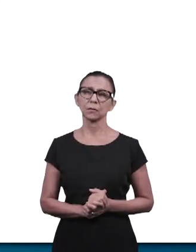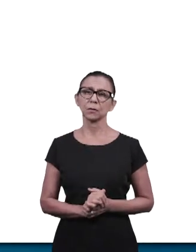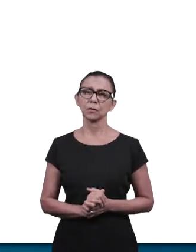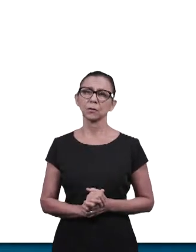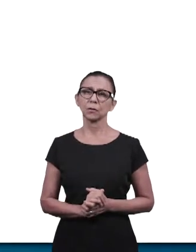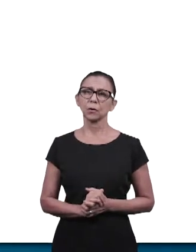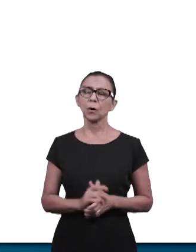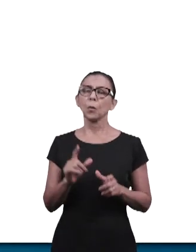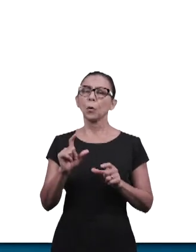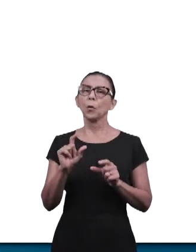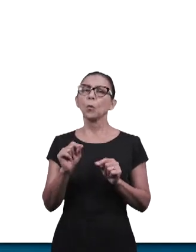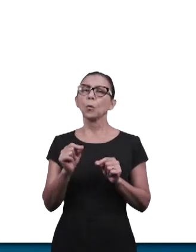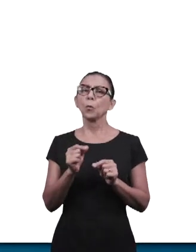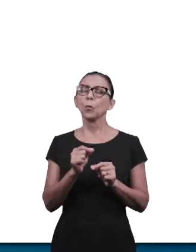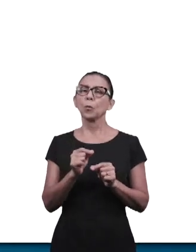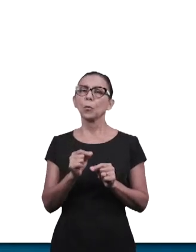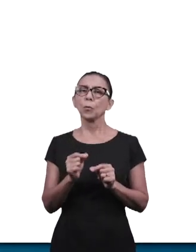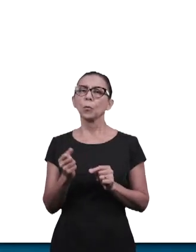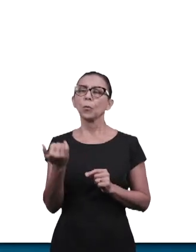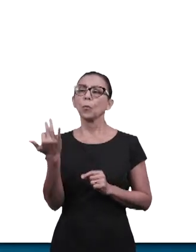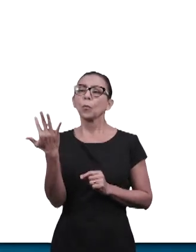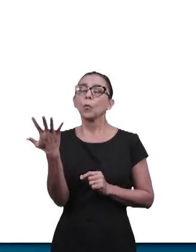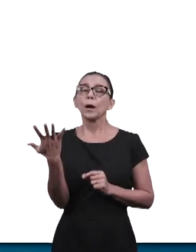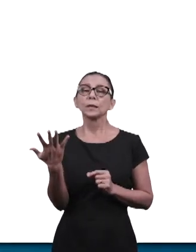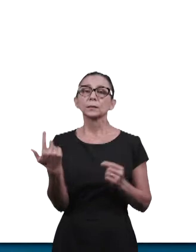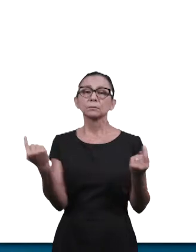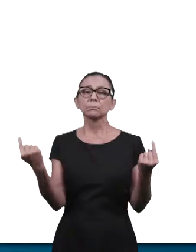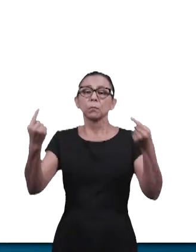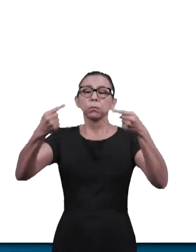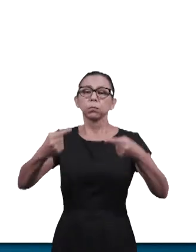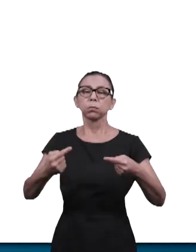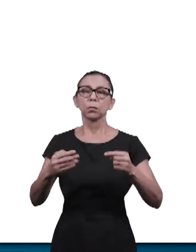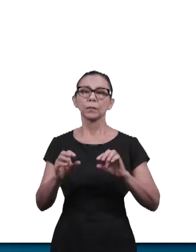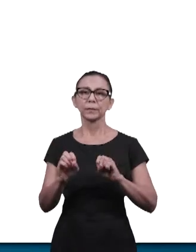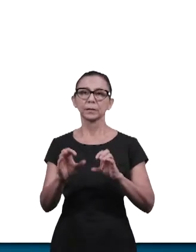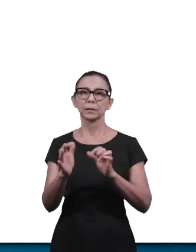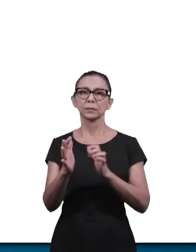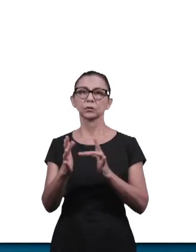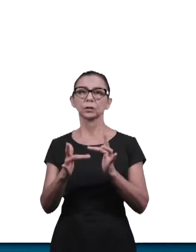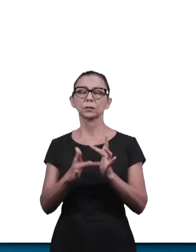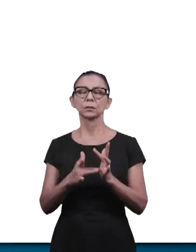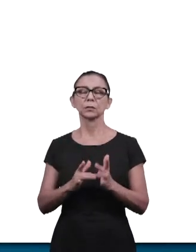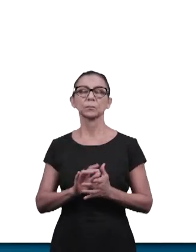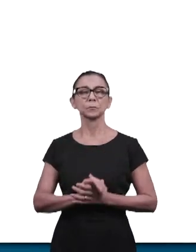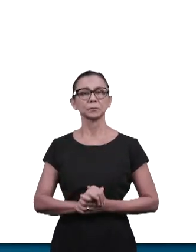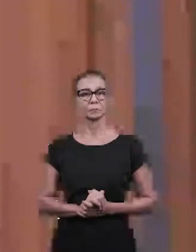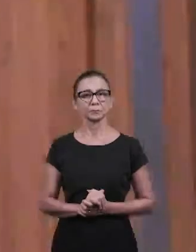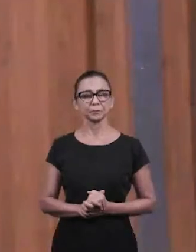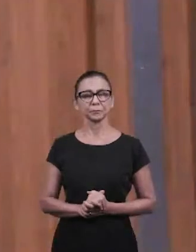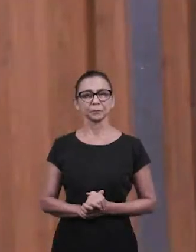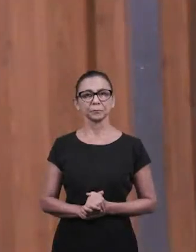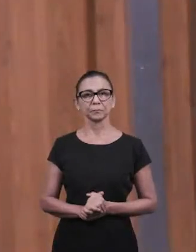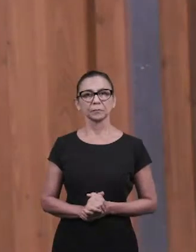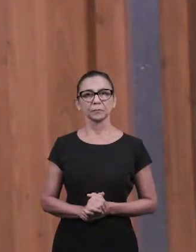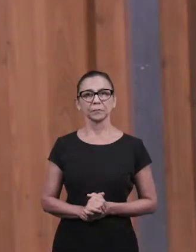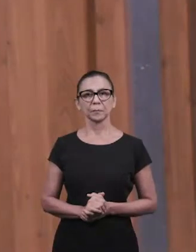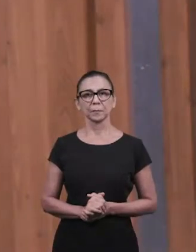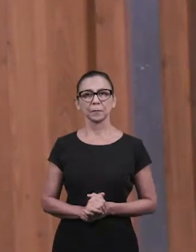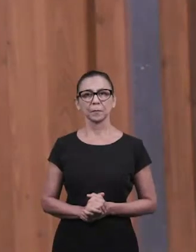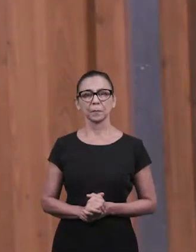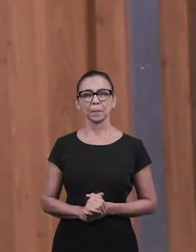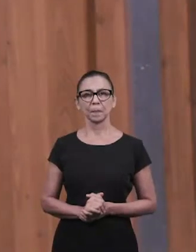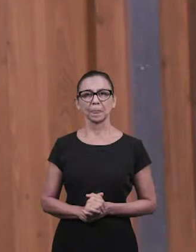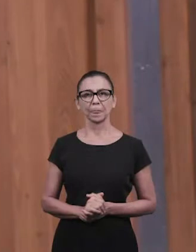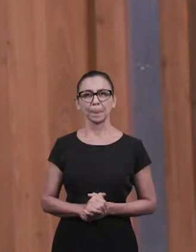quais foram os elementos de oposição ao ensino de Jesus? Então quem vai falar sobre os elementos de